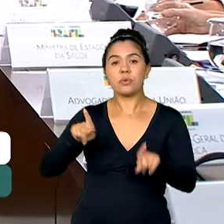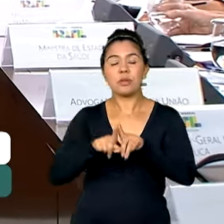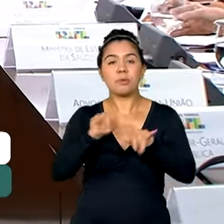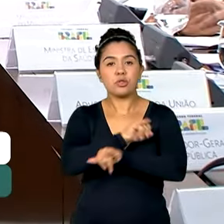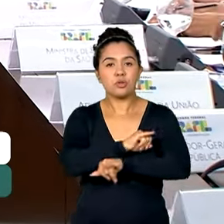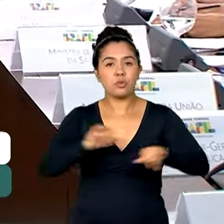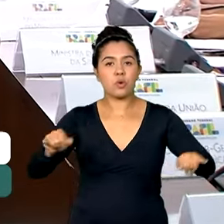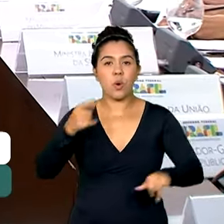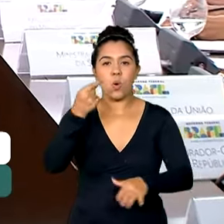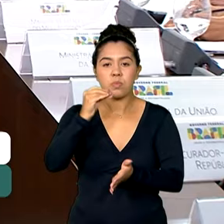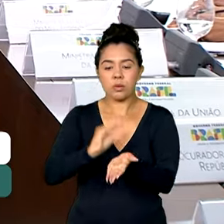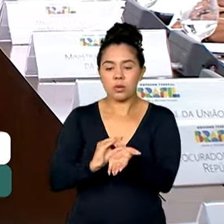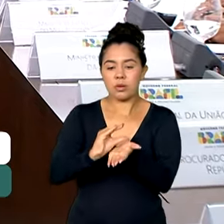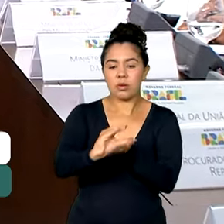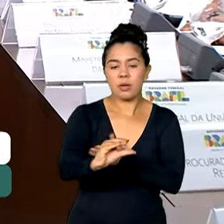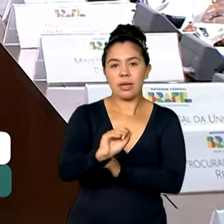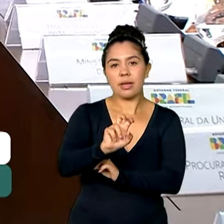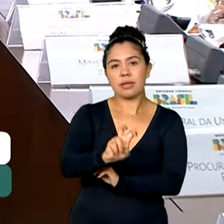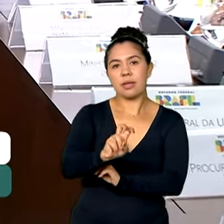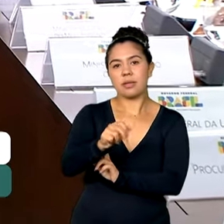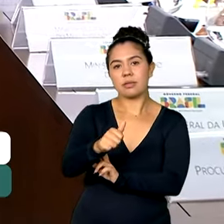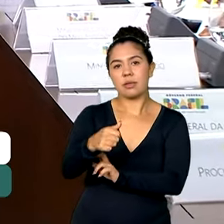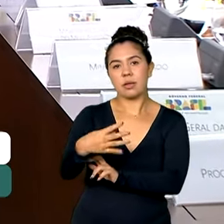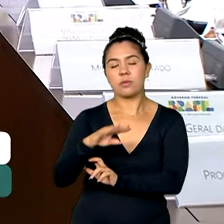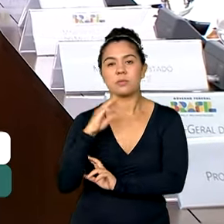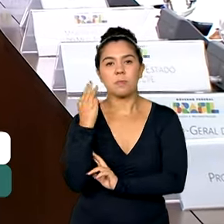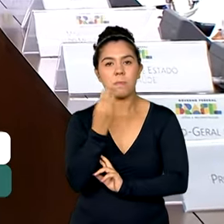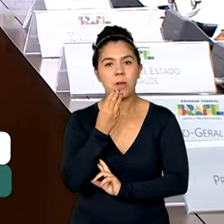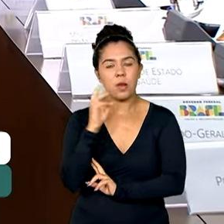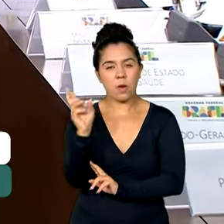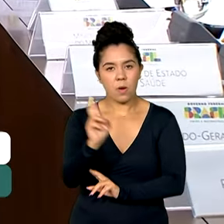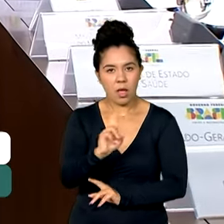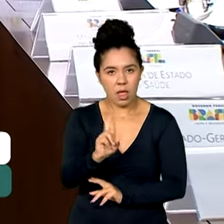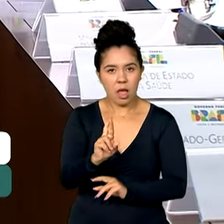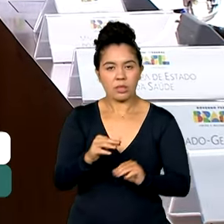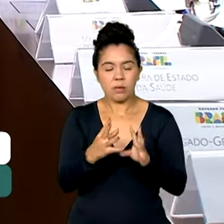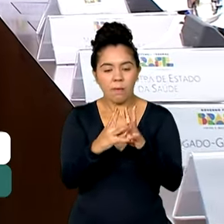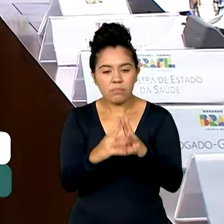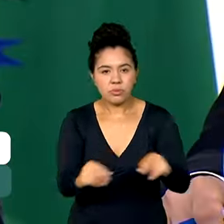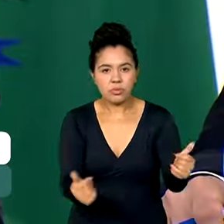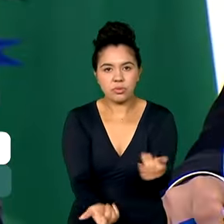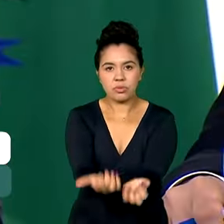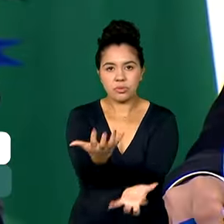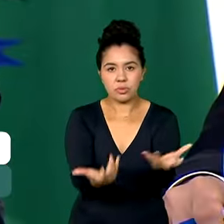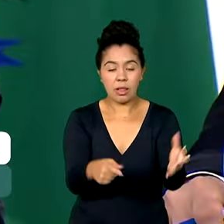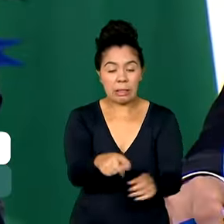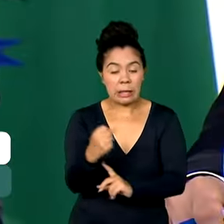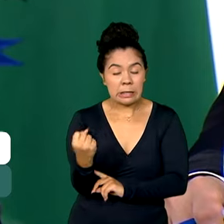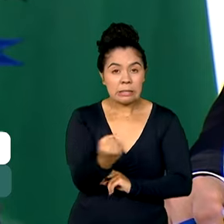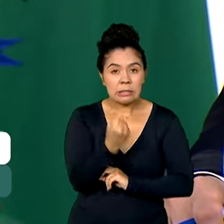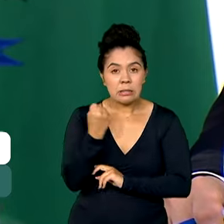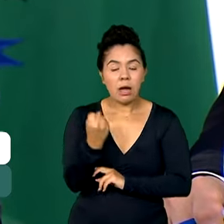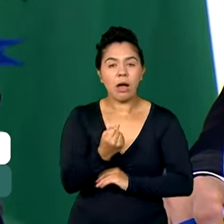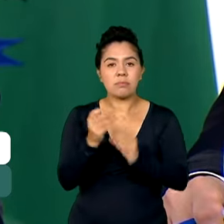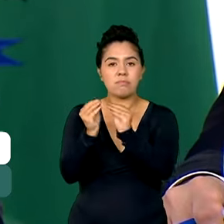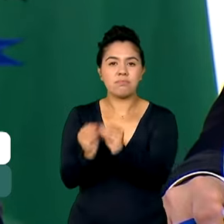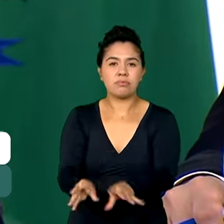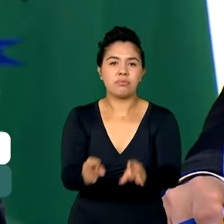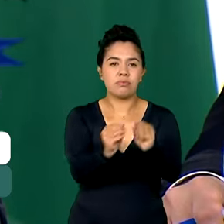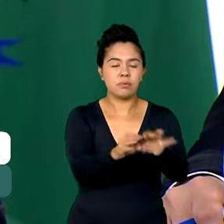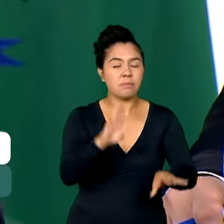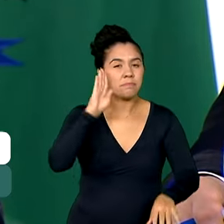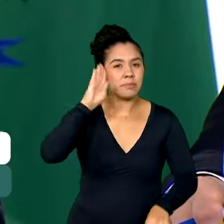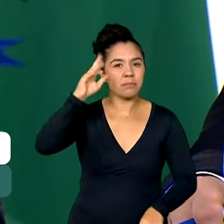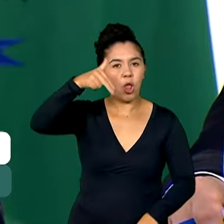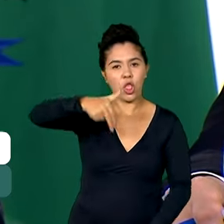milhões para ações emergenciais de combate aos efeitos dos incêndios e a situação de grave charge que atinge grande parte da região